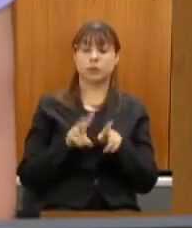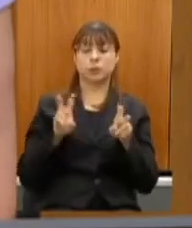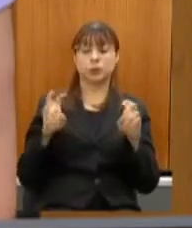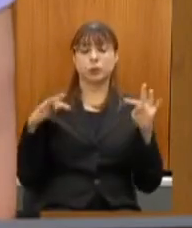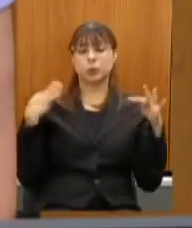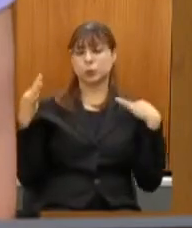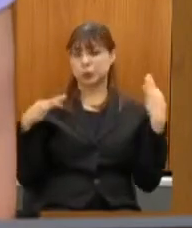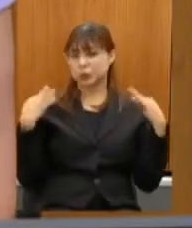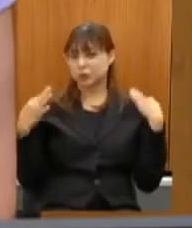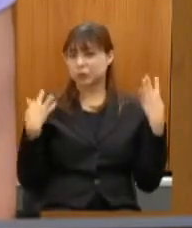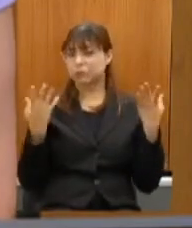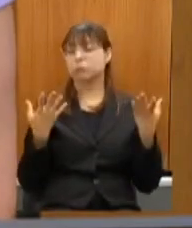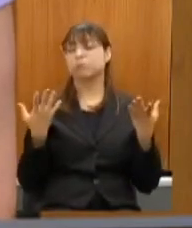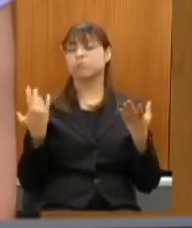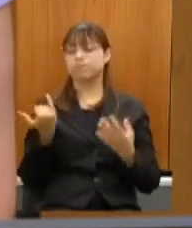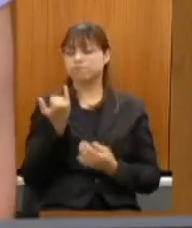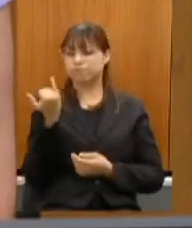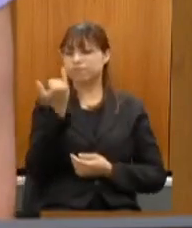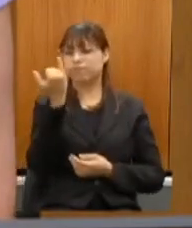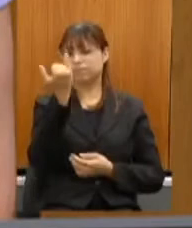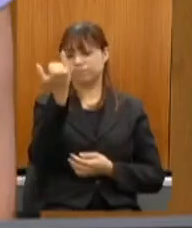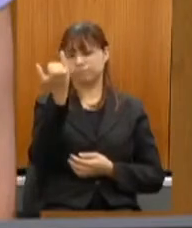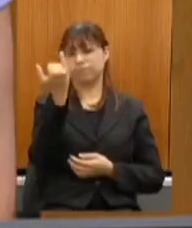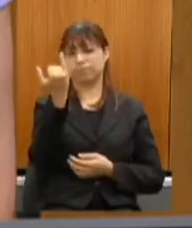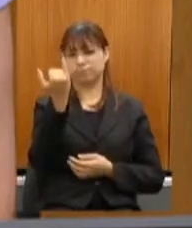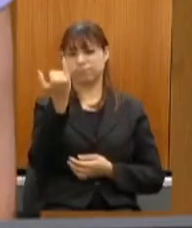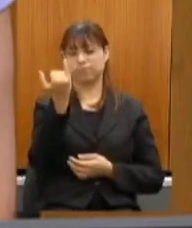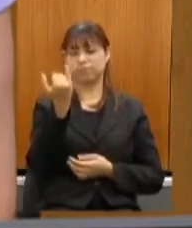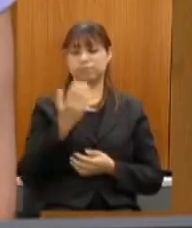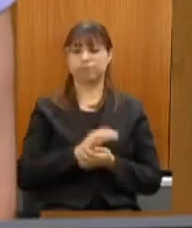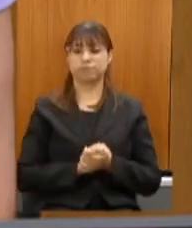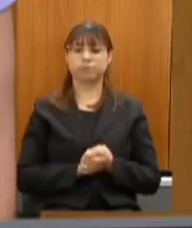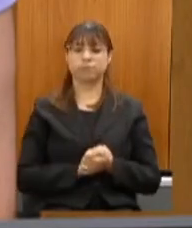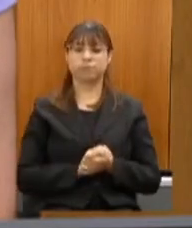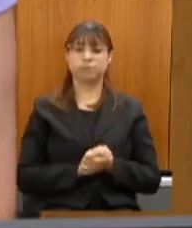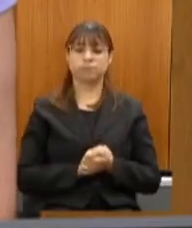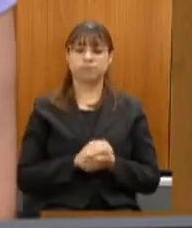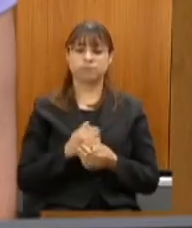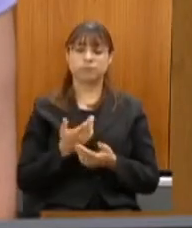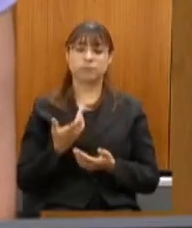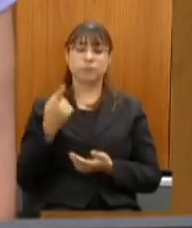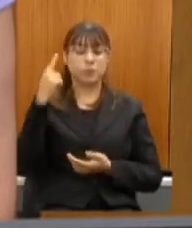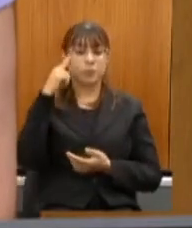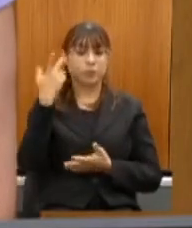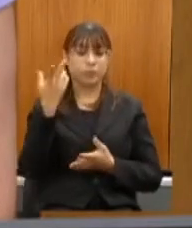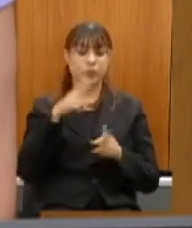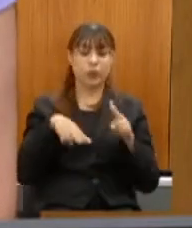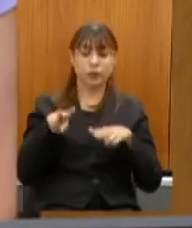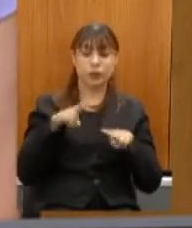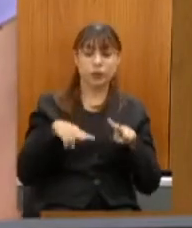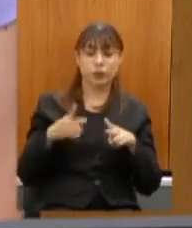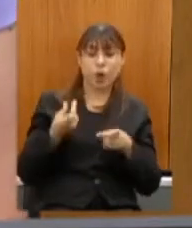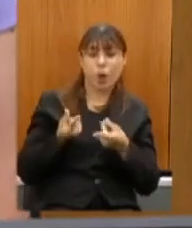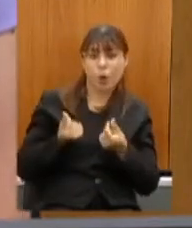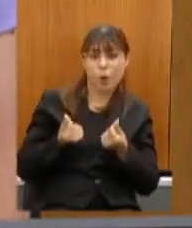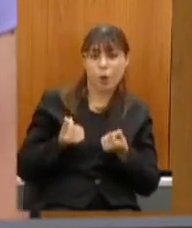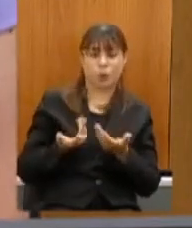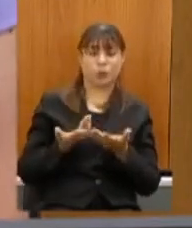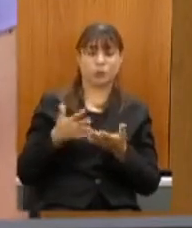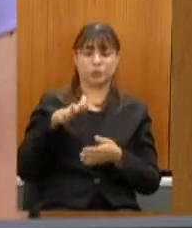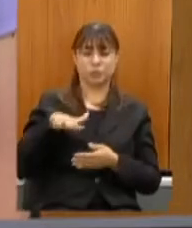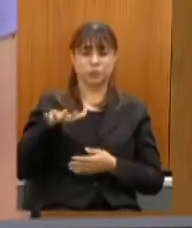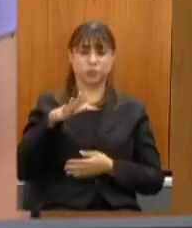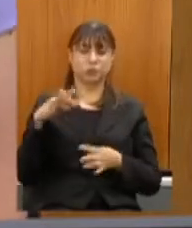acho também fundamental essa aproximação da avaliação econômica do turismo